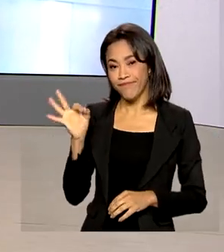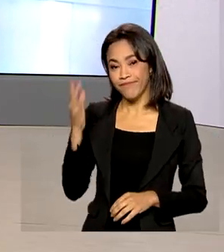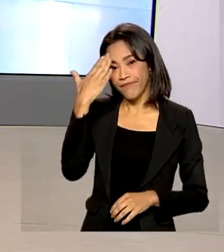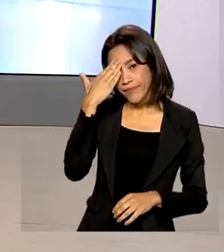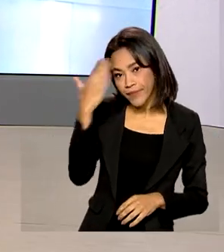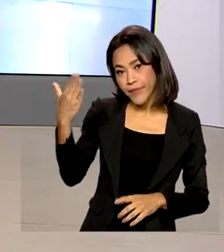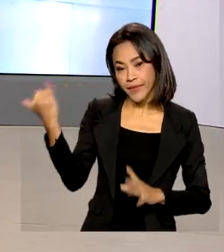pelas suas informações.